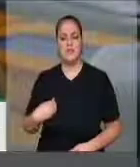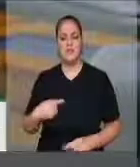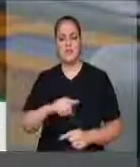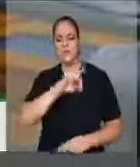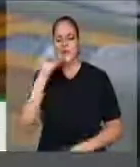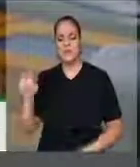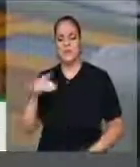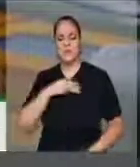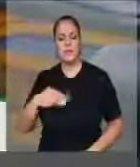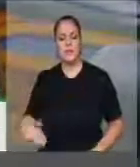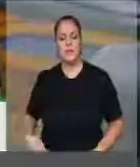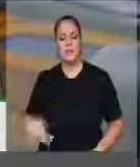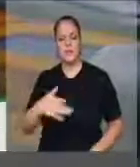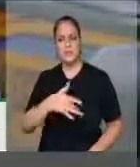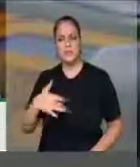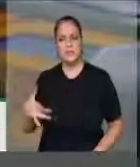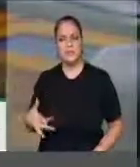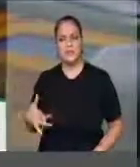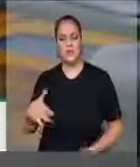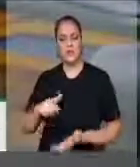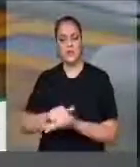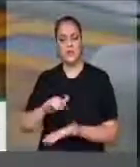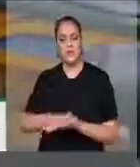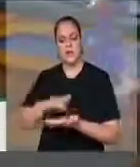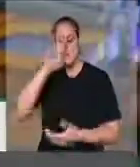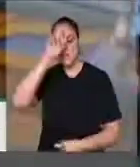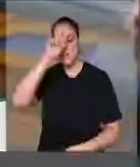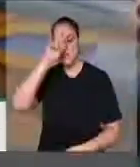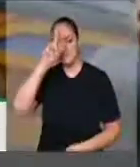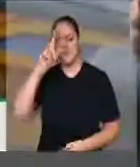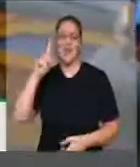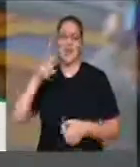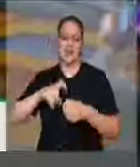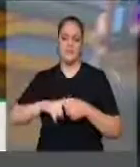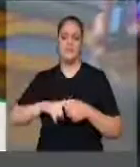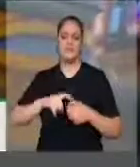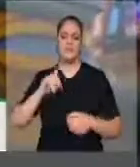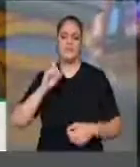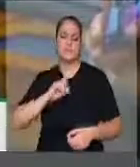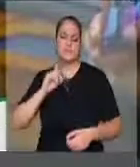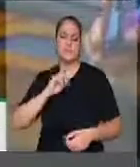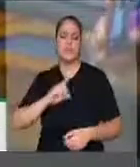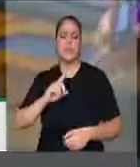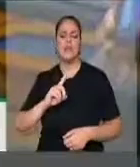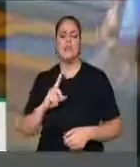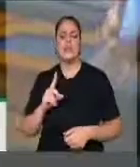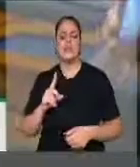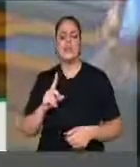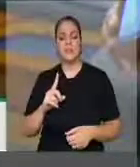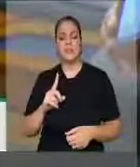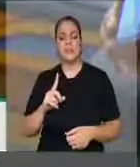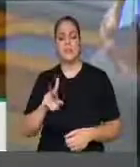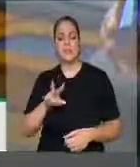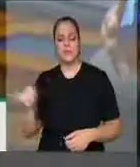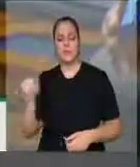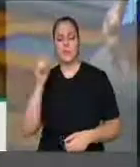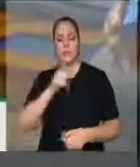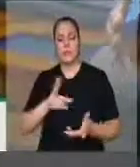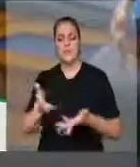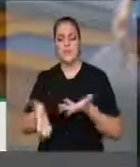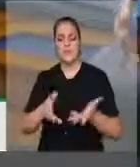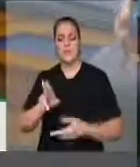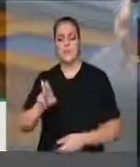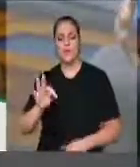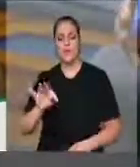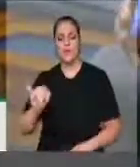ministro da Saúde credencia o hospital da capital do norte de Minas, de Montes Claros, a gente vai poder atender essas crianças na